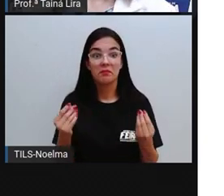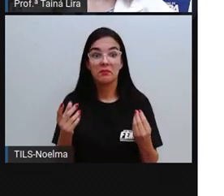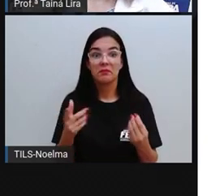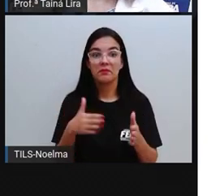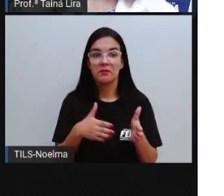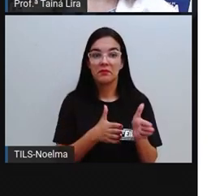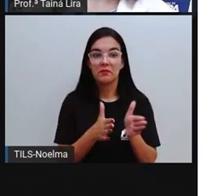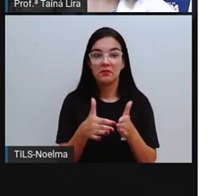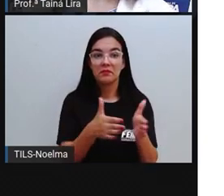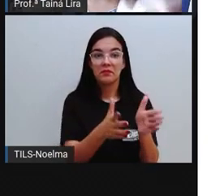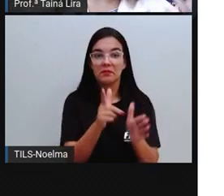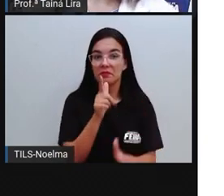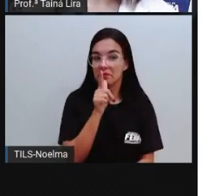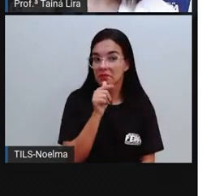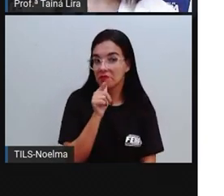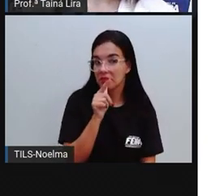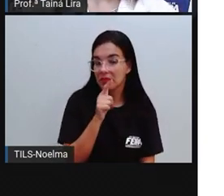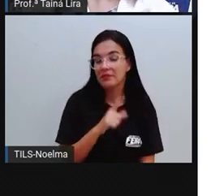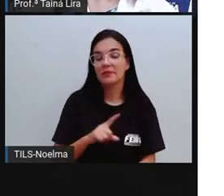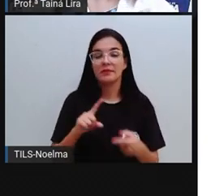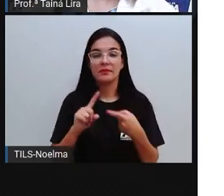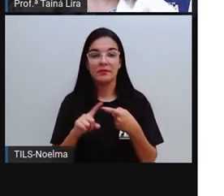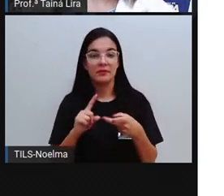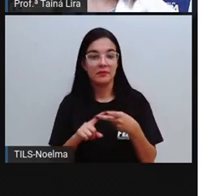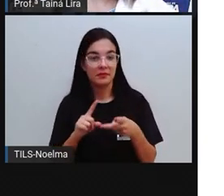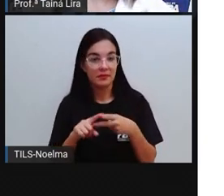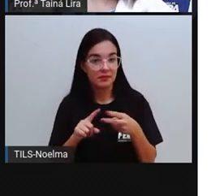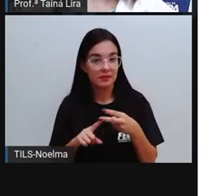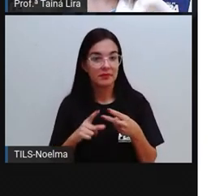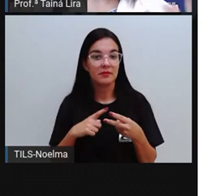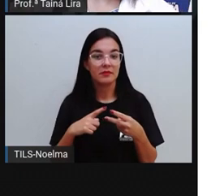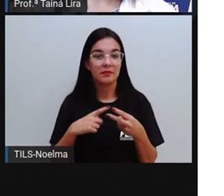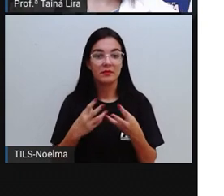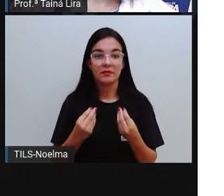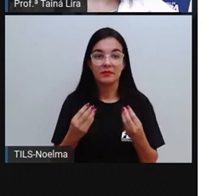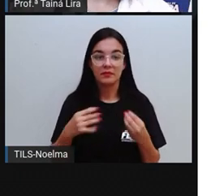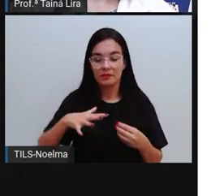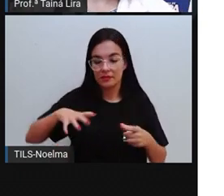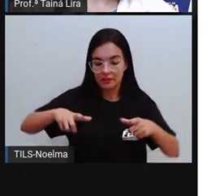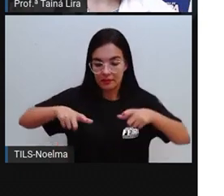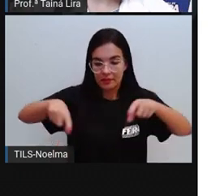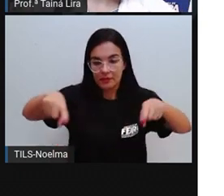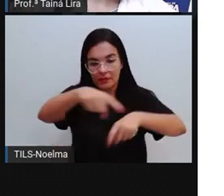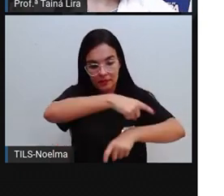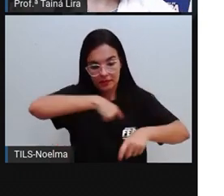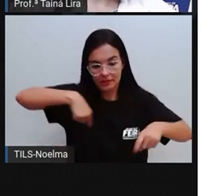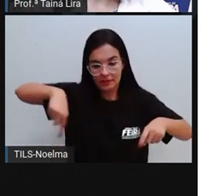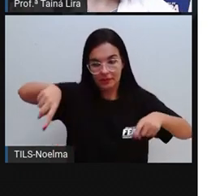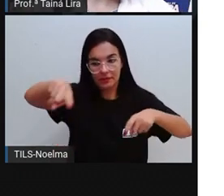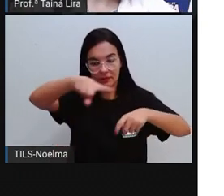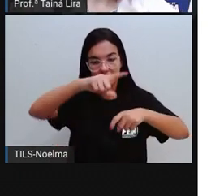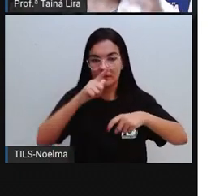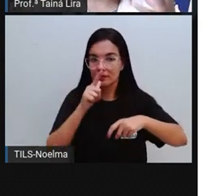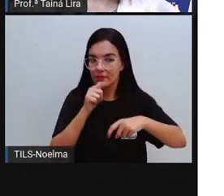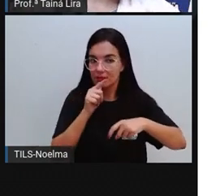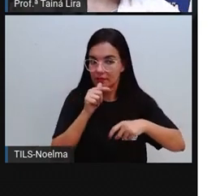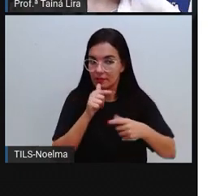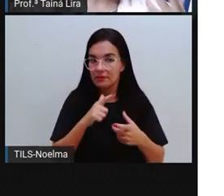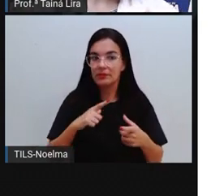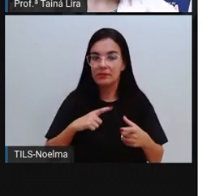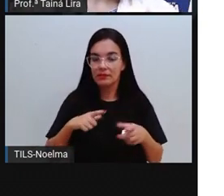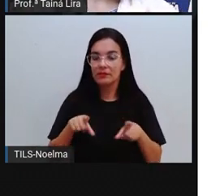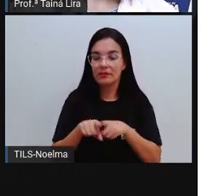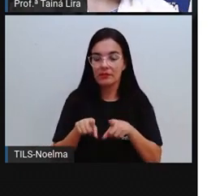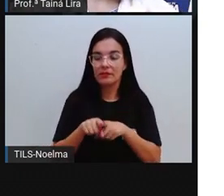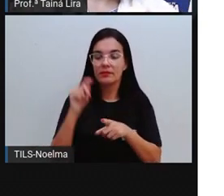é uma cidade que tem muitos rios, que tem várias lagoas, então, por conta disso, a gente também tem aí uma pesca,